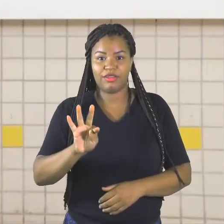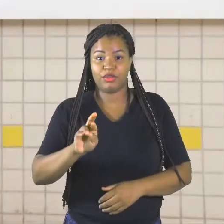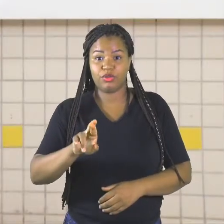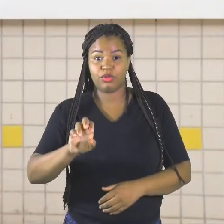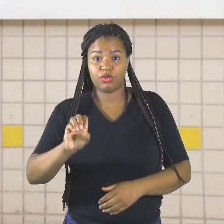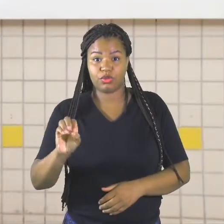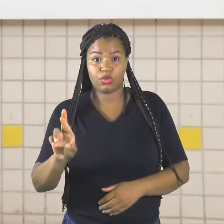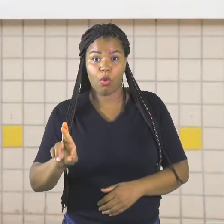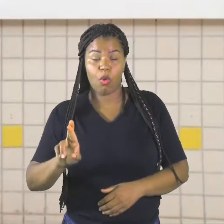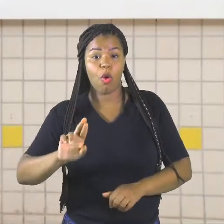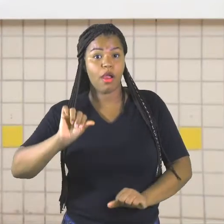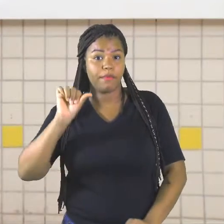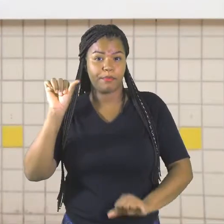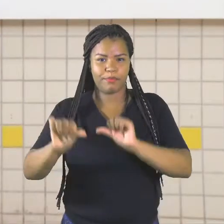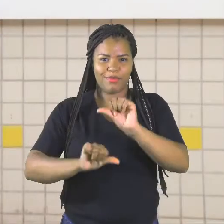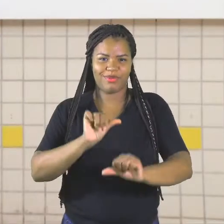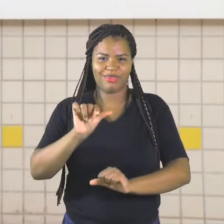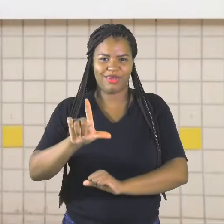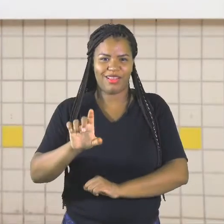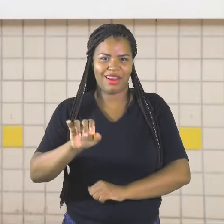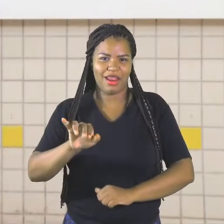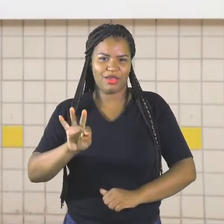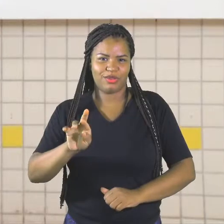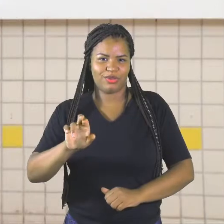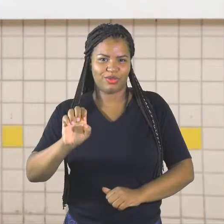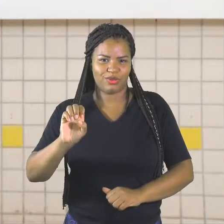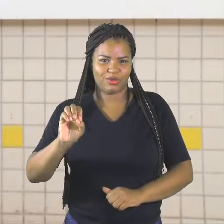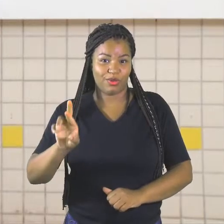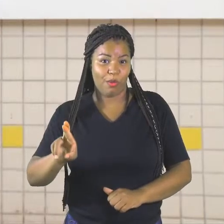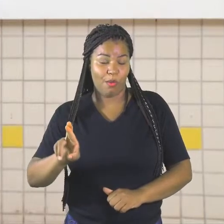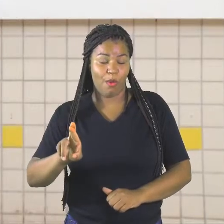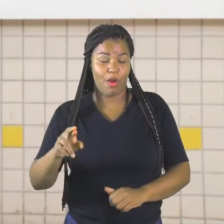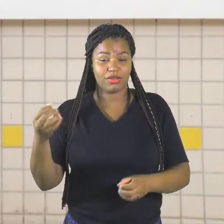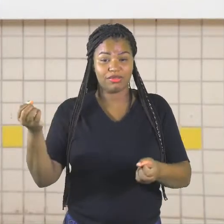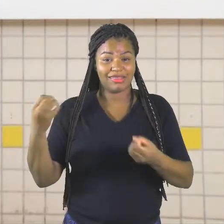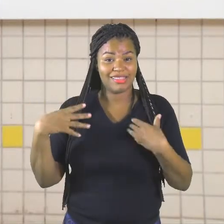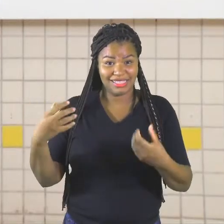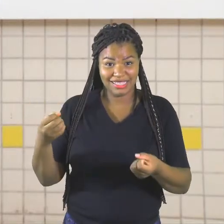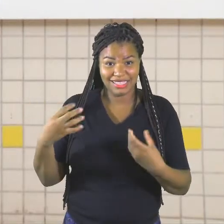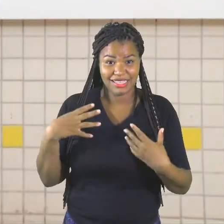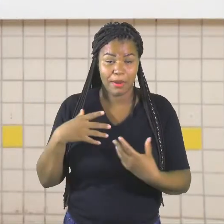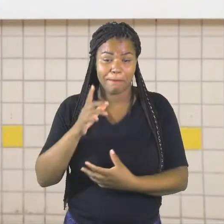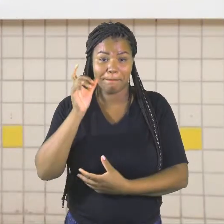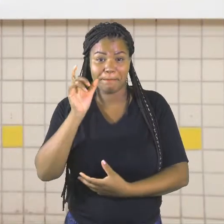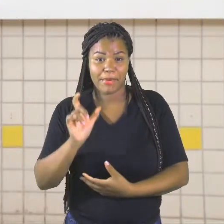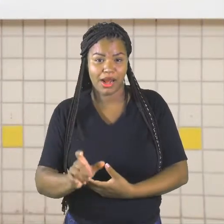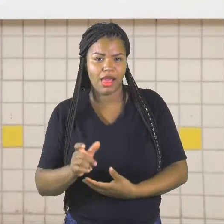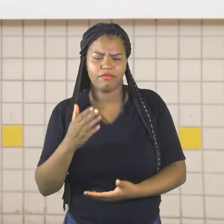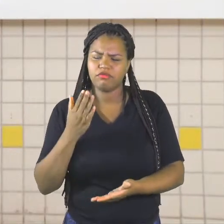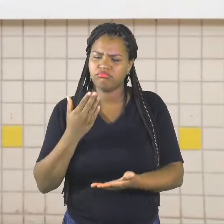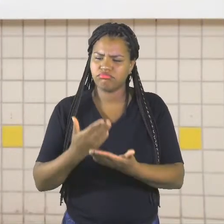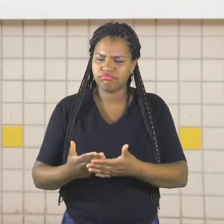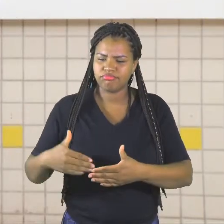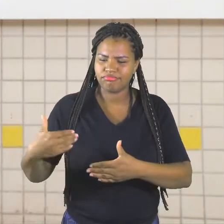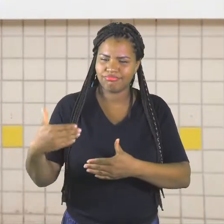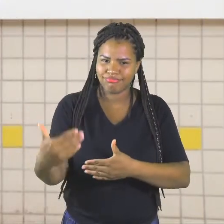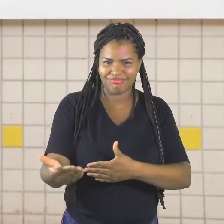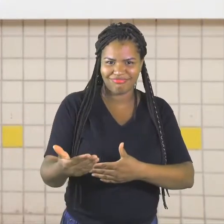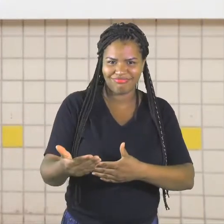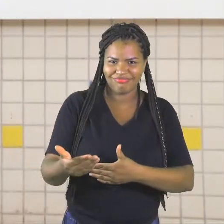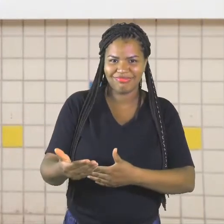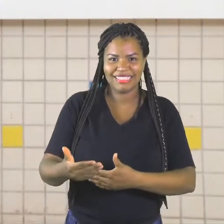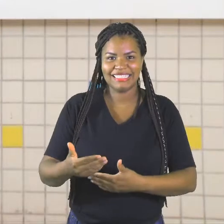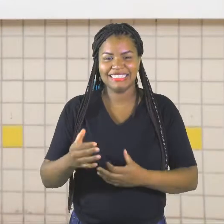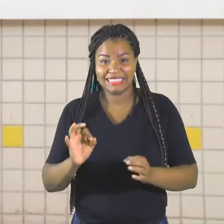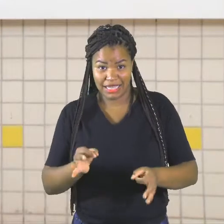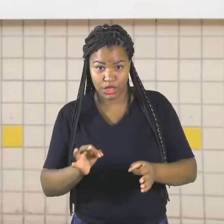virou Leito, que está nos ensinando palavras a cada aula. Não é isso? Nós já